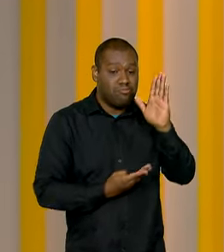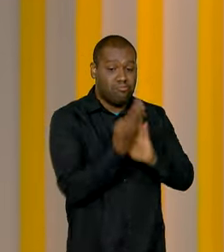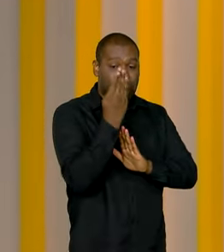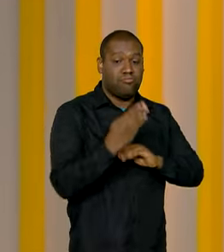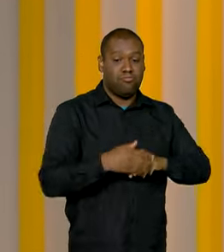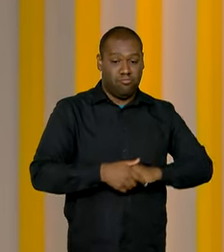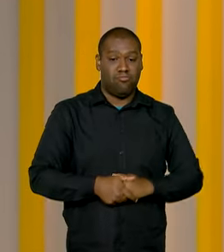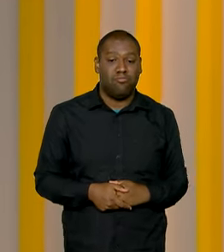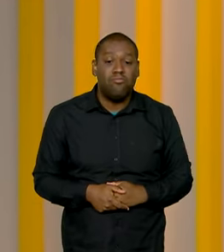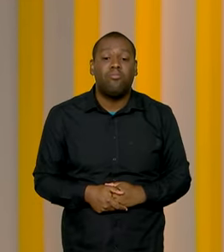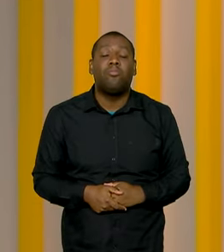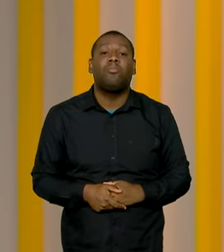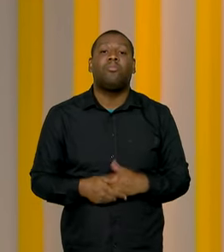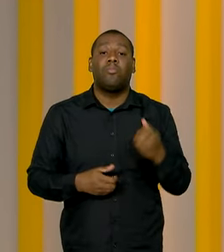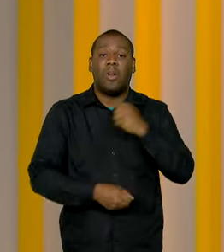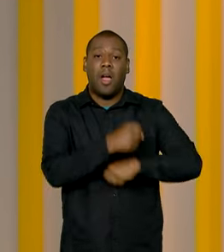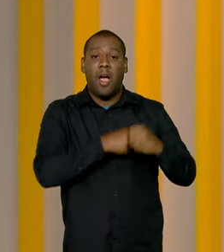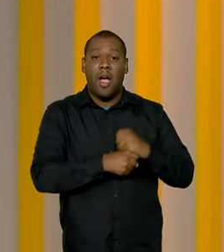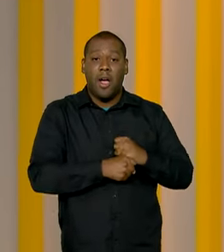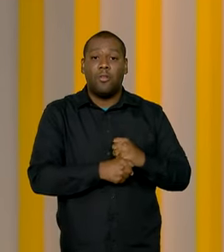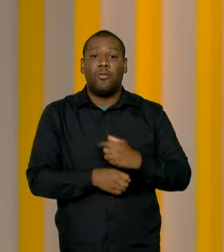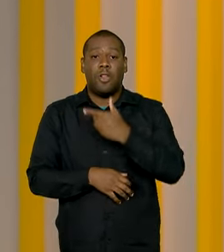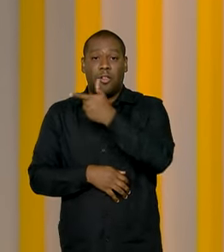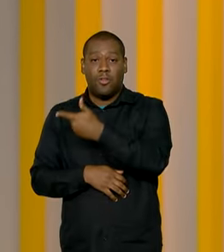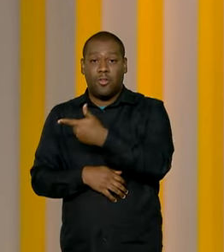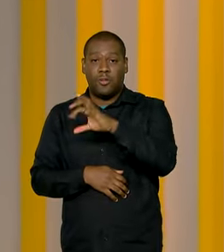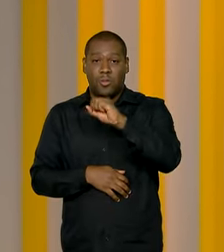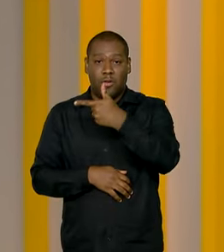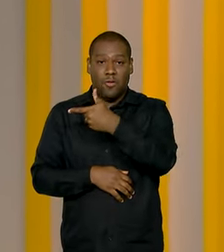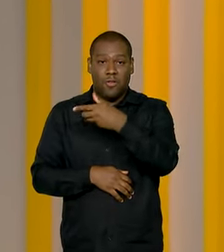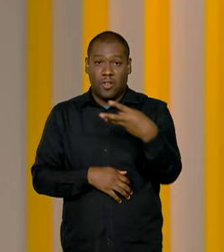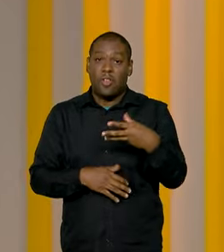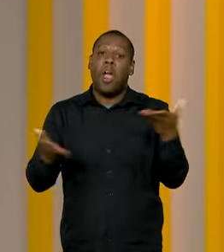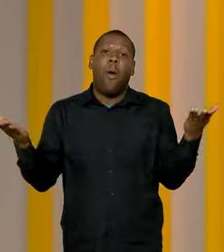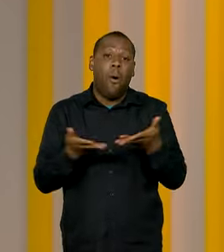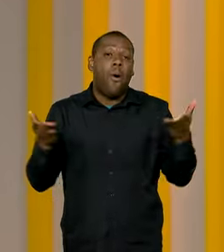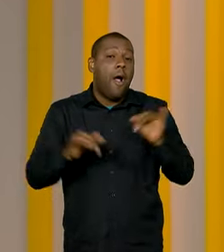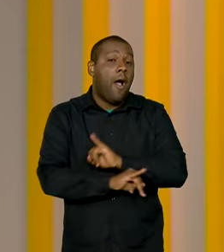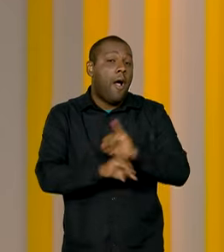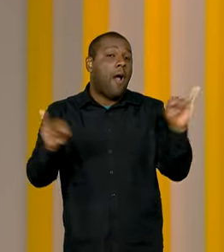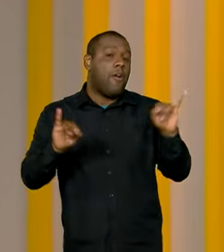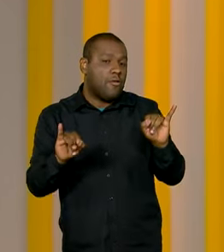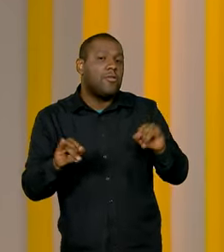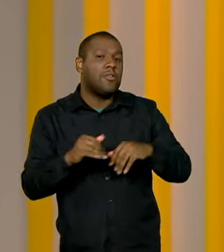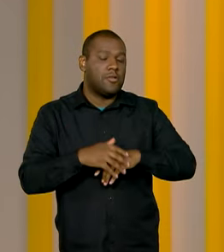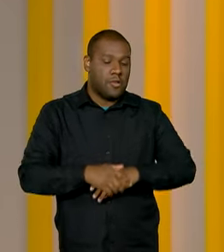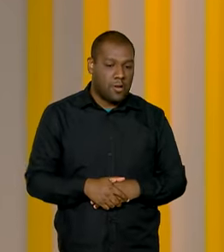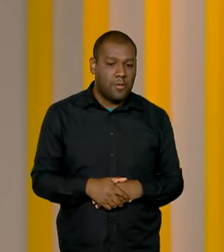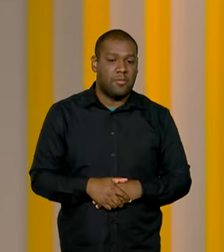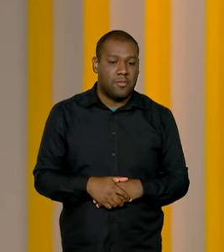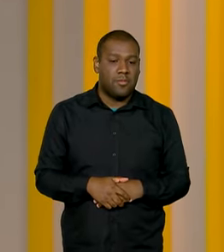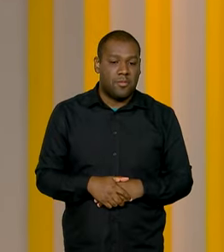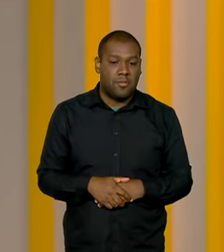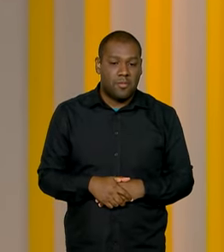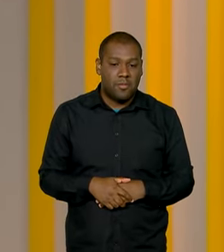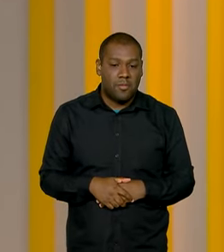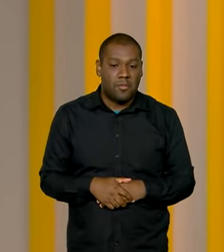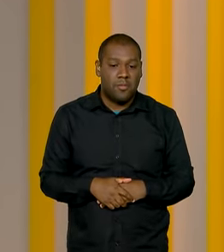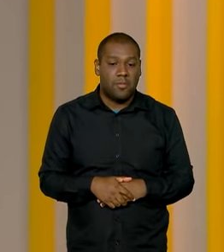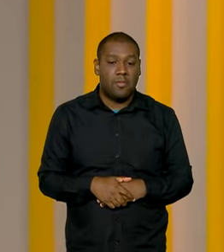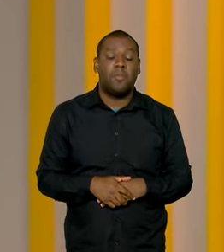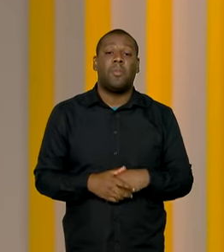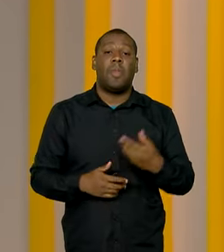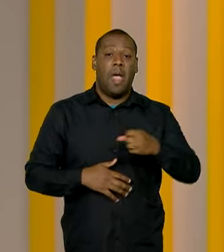Os resultados do ano de 2023 foram anunciados hoje e quem traz mais informações pra gente é o